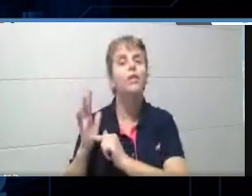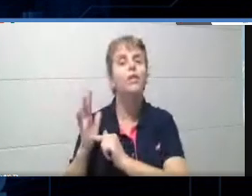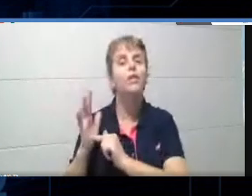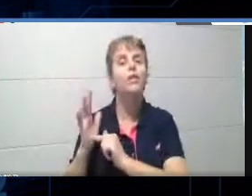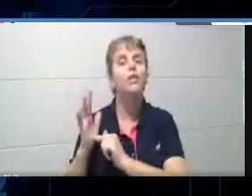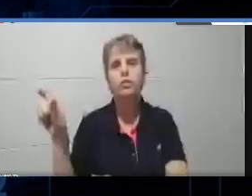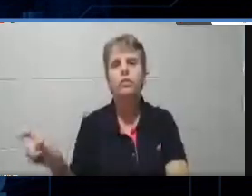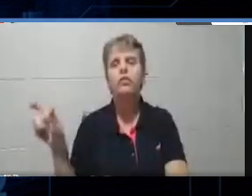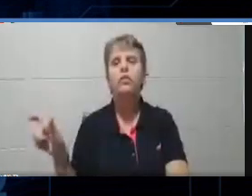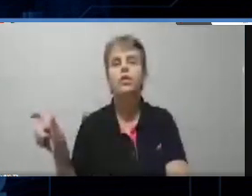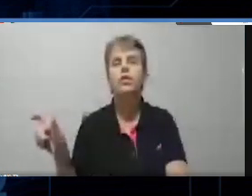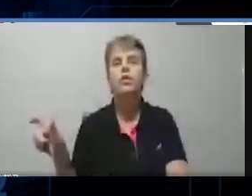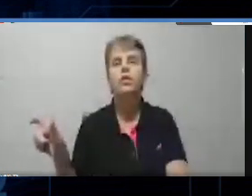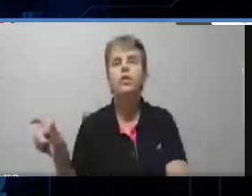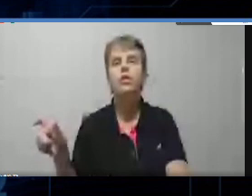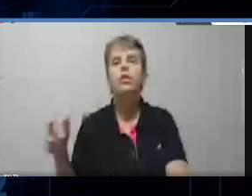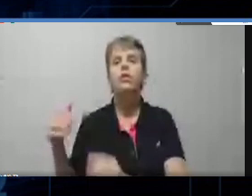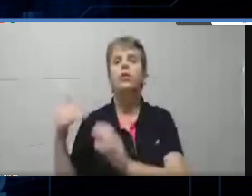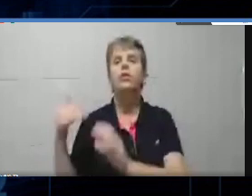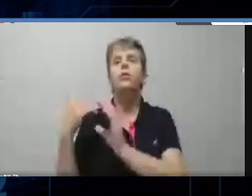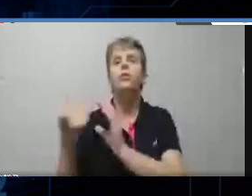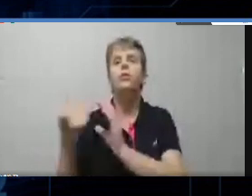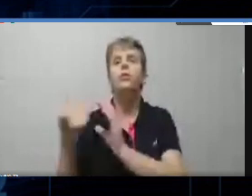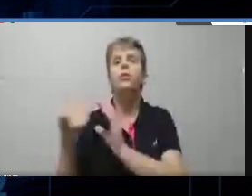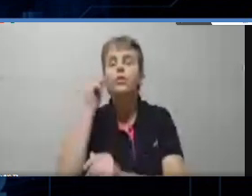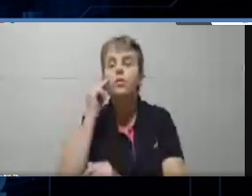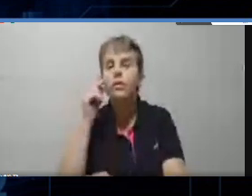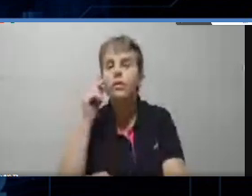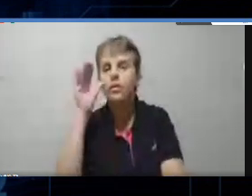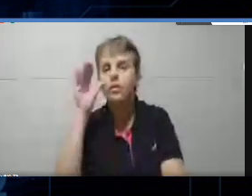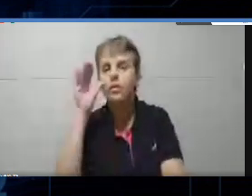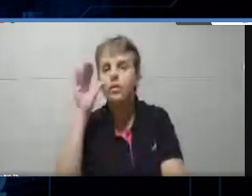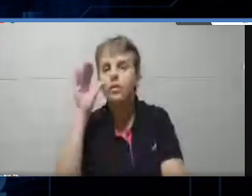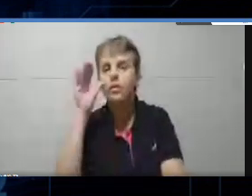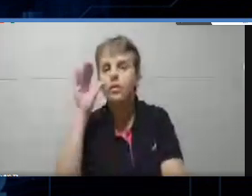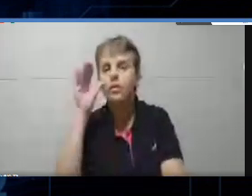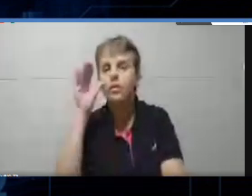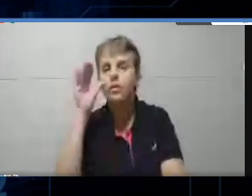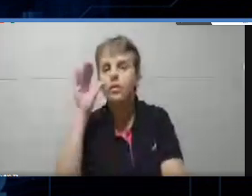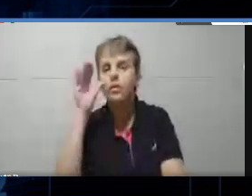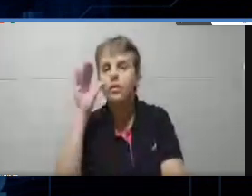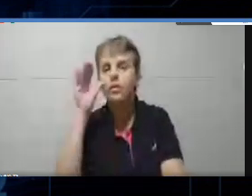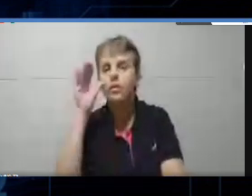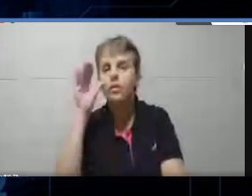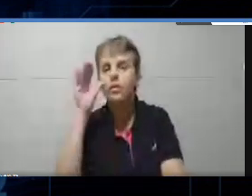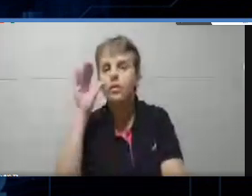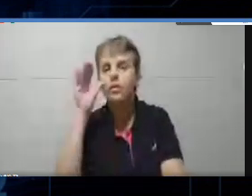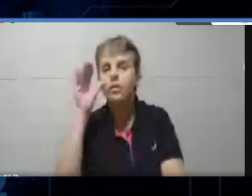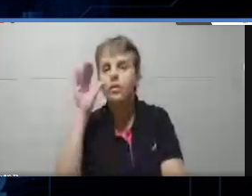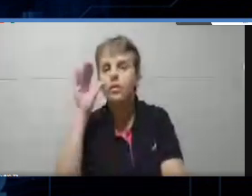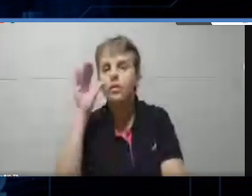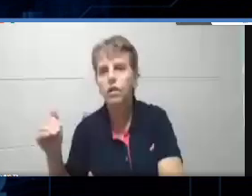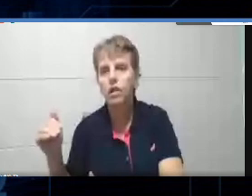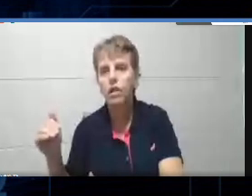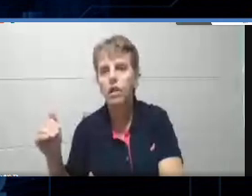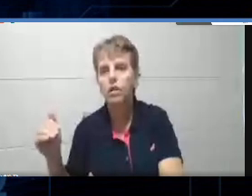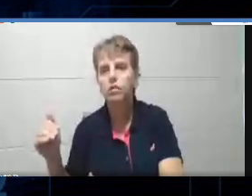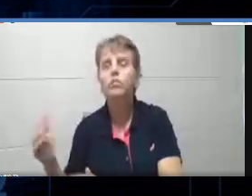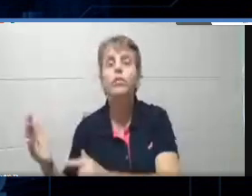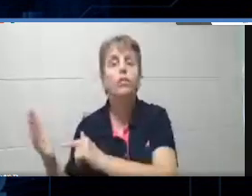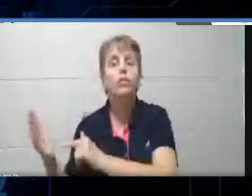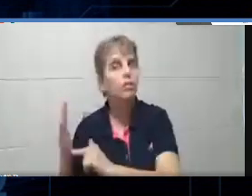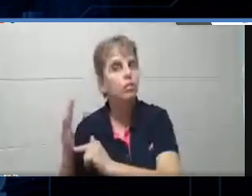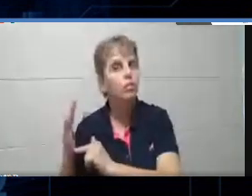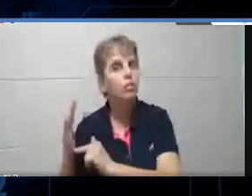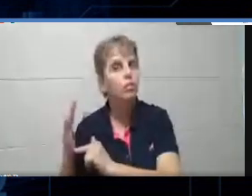um review do quiz, onde eu posso dar uma olhadinha nas questões que fazem parte desse quiz,